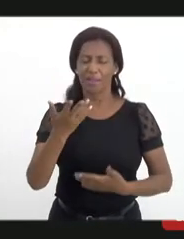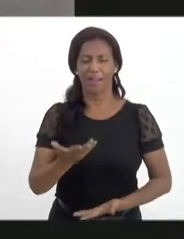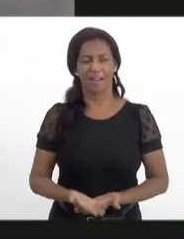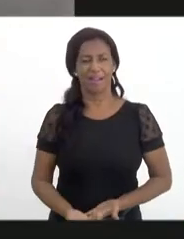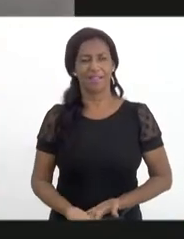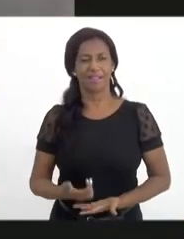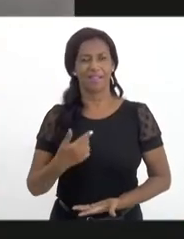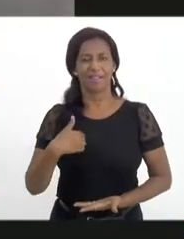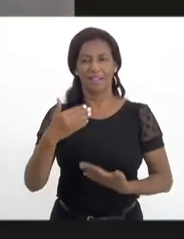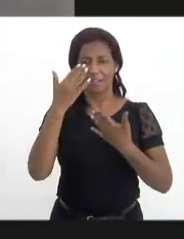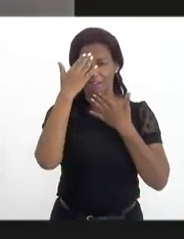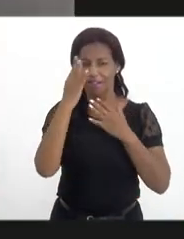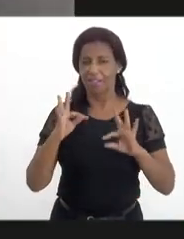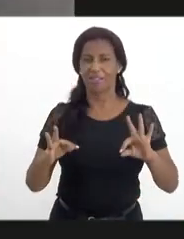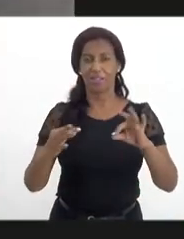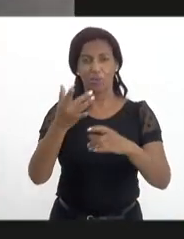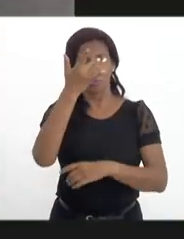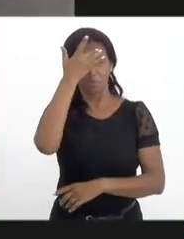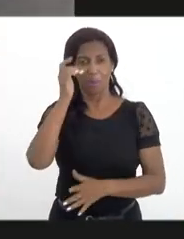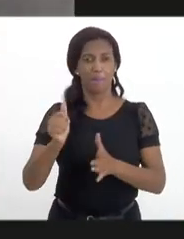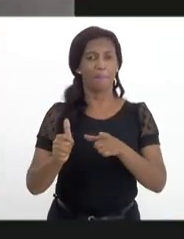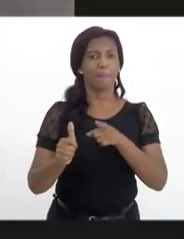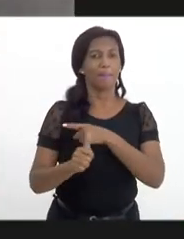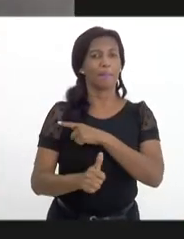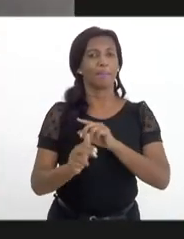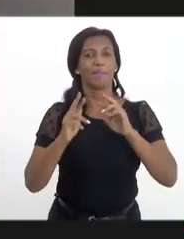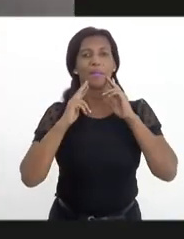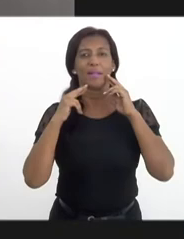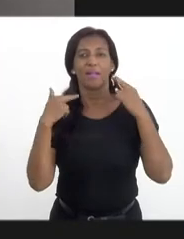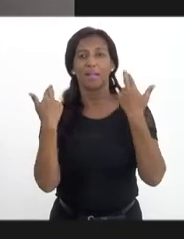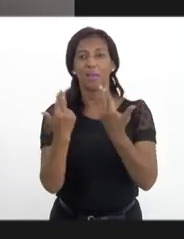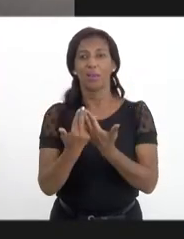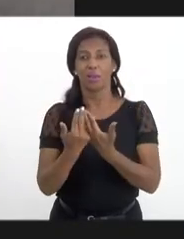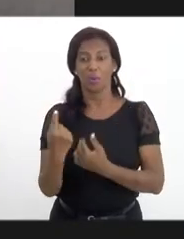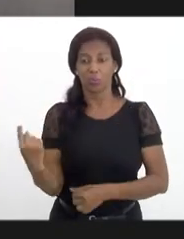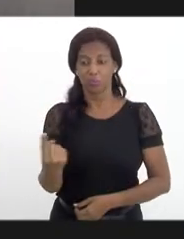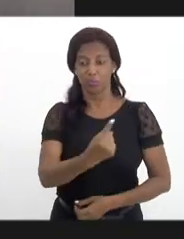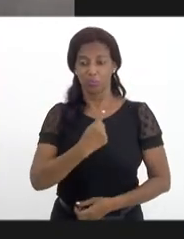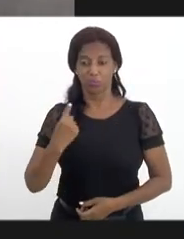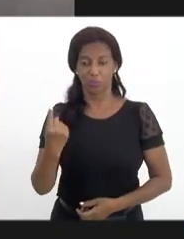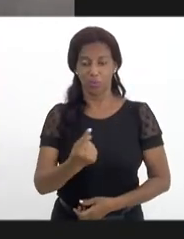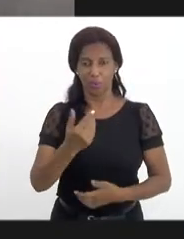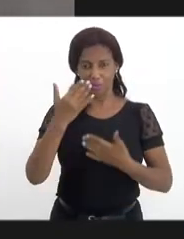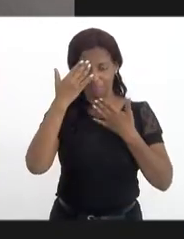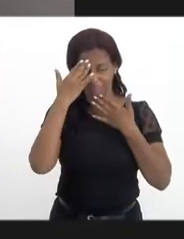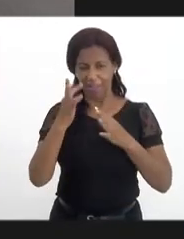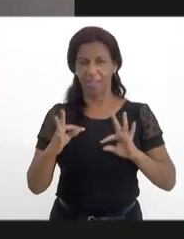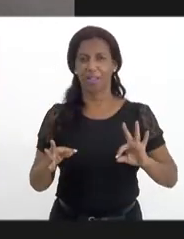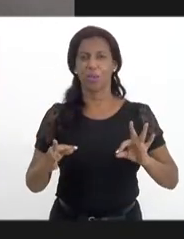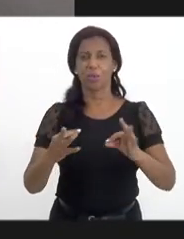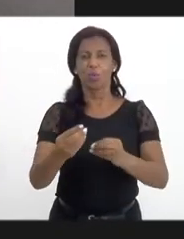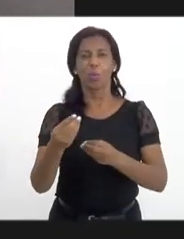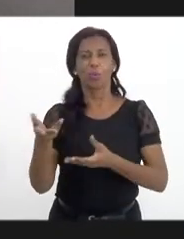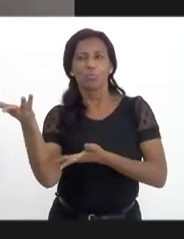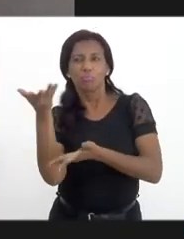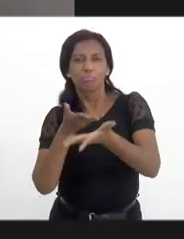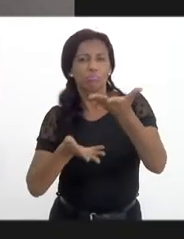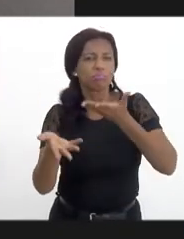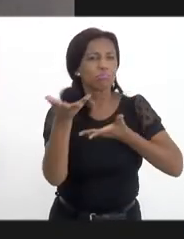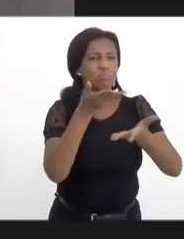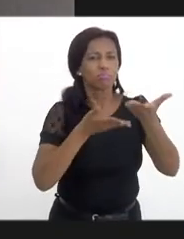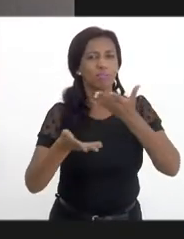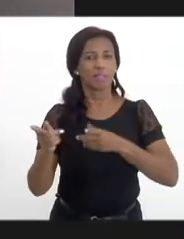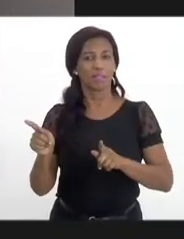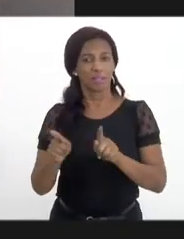essa primeira audiência nossa, que espero que seja de mais, agradecer também a todos os participantes aí,